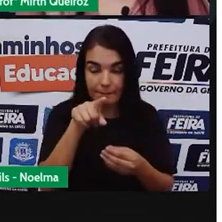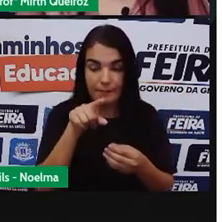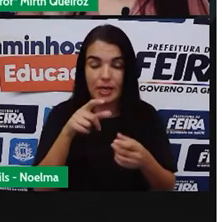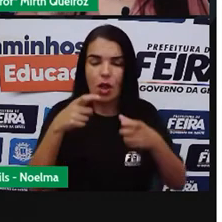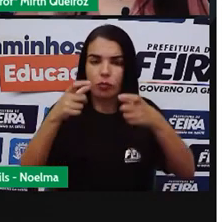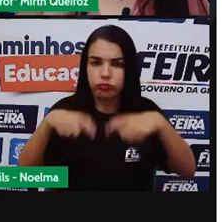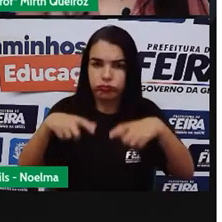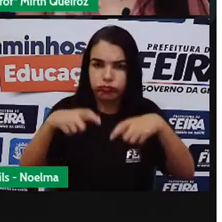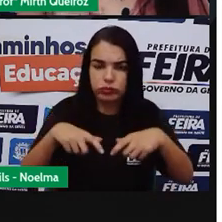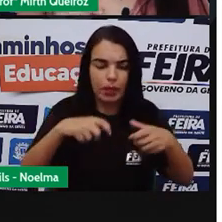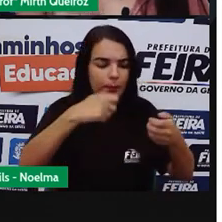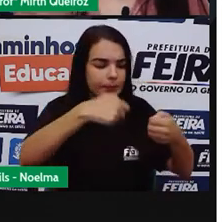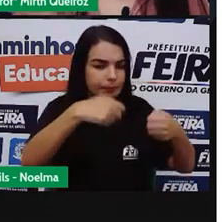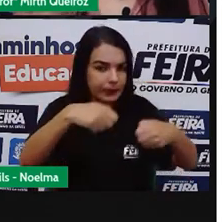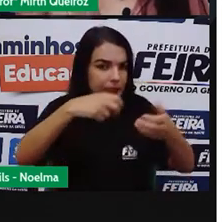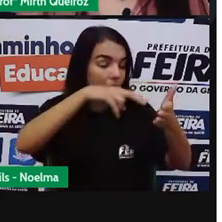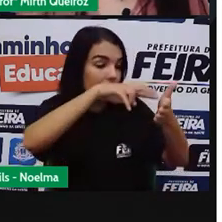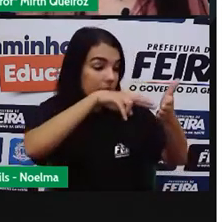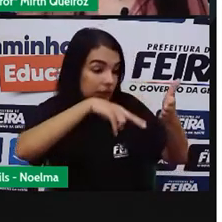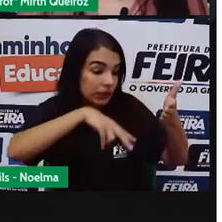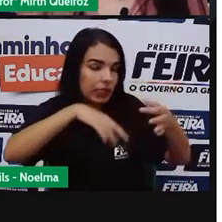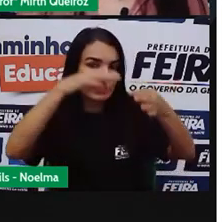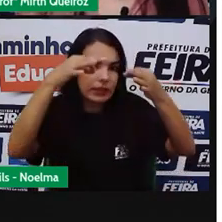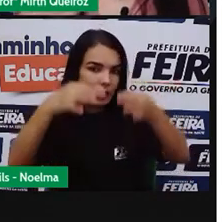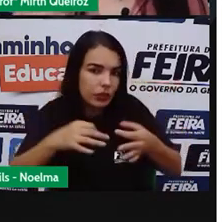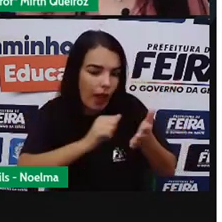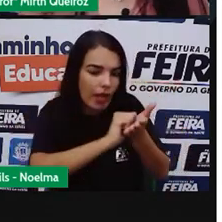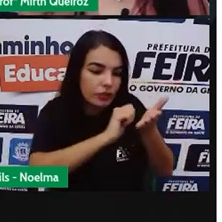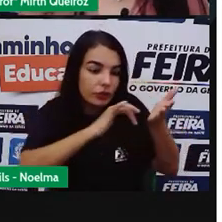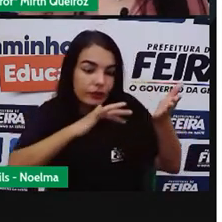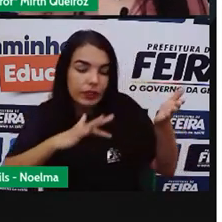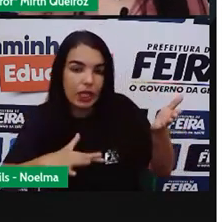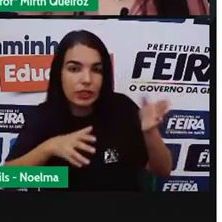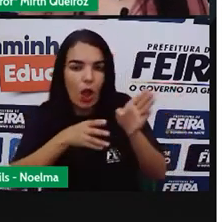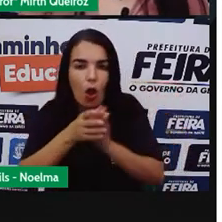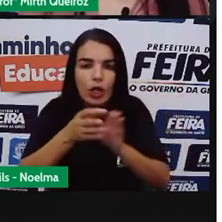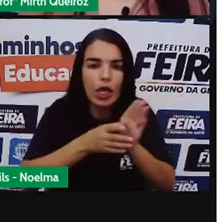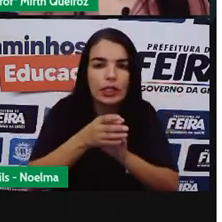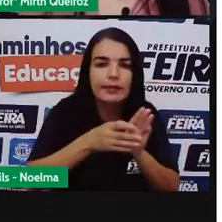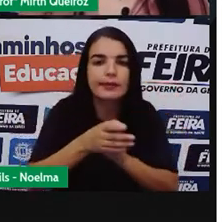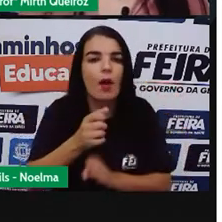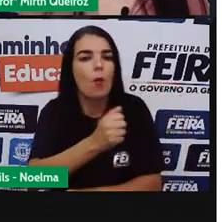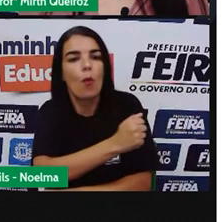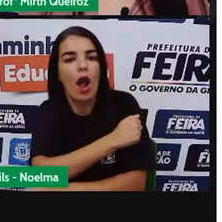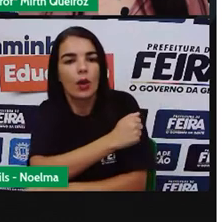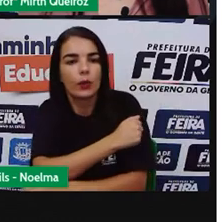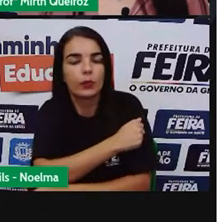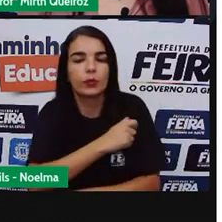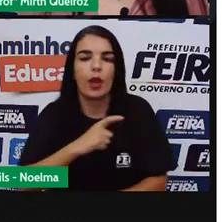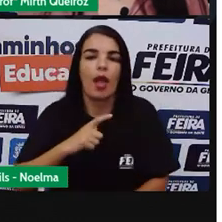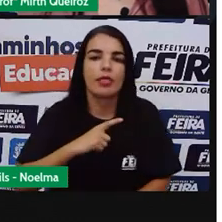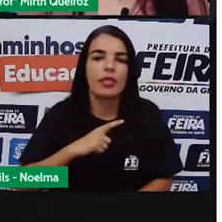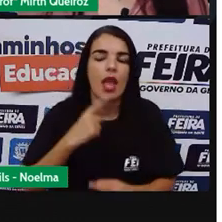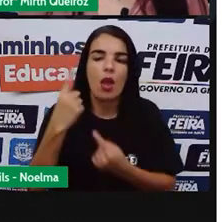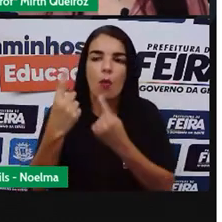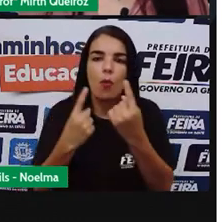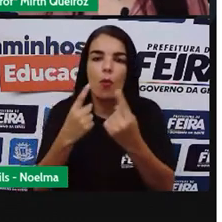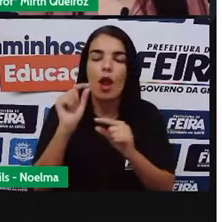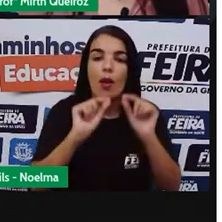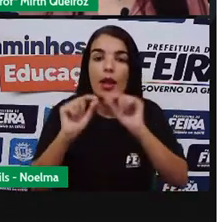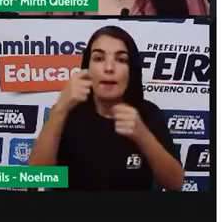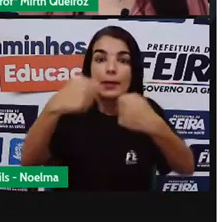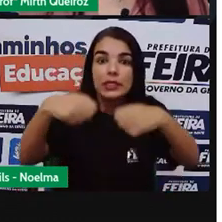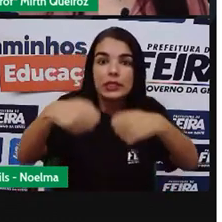Onde ler direitinho, né? Essa atividade, a parte de orientações do aluno. Onde terá ali o que vocês